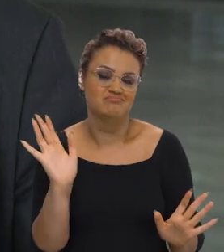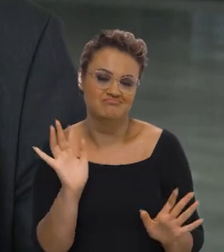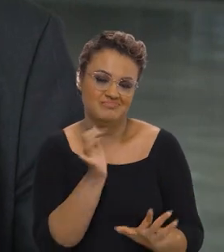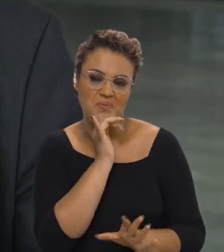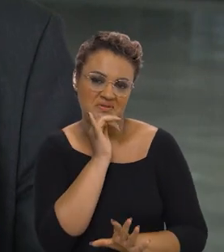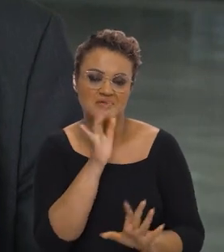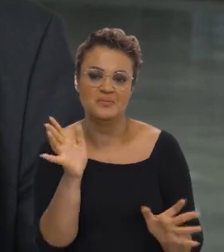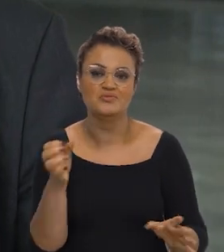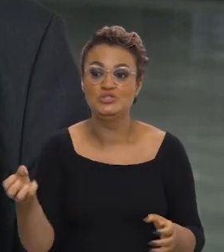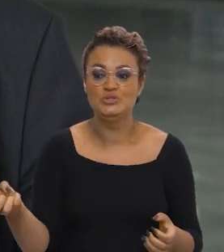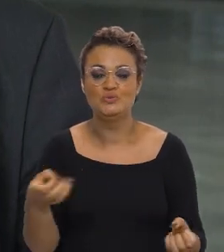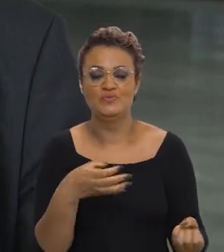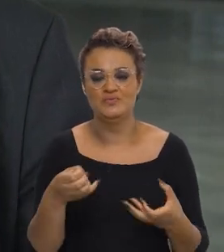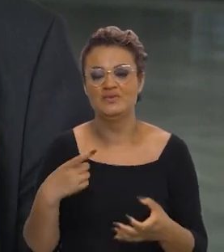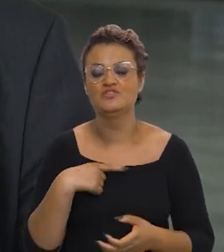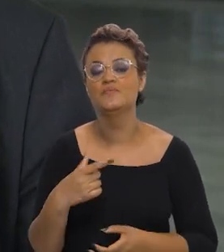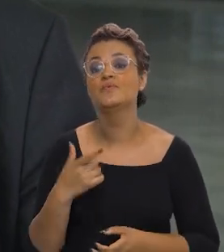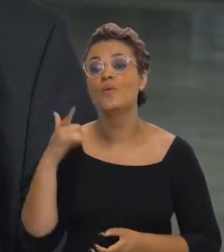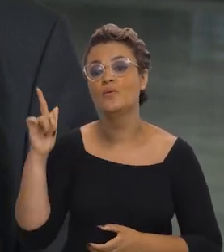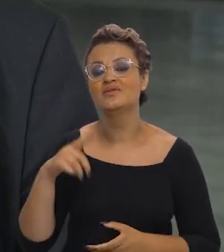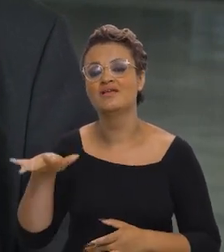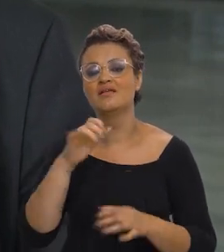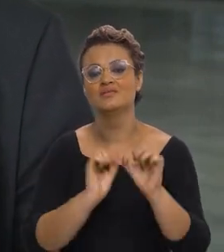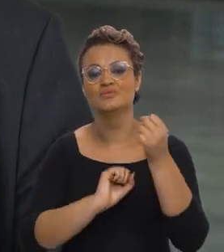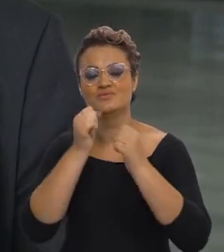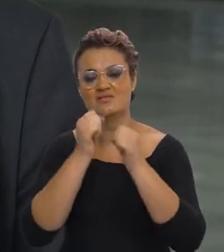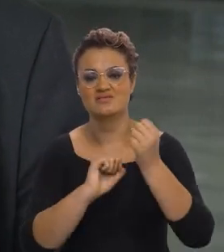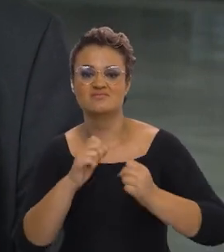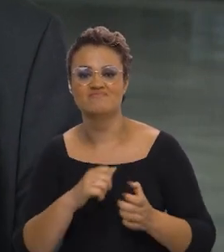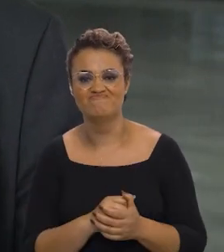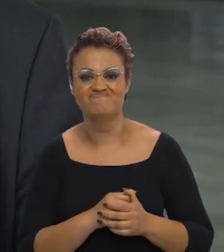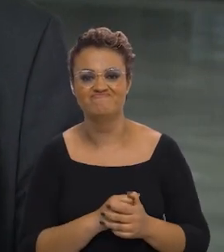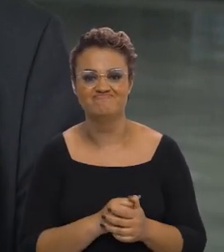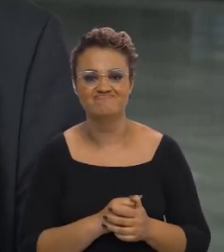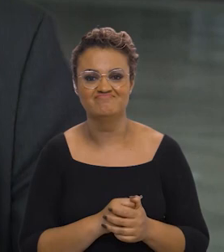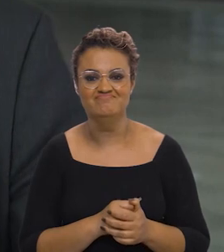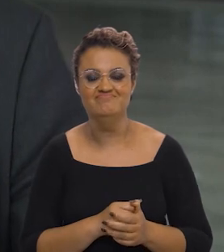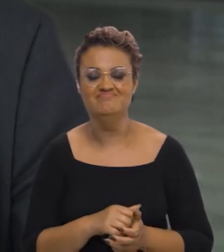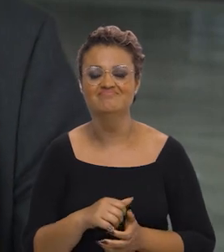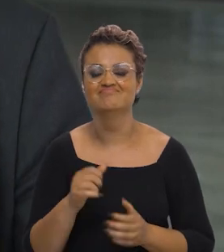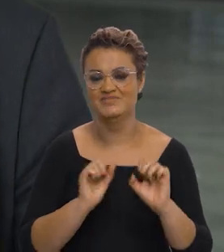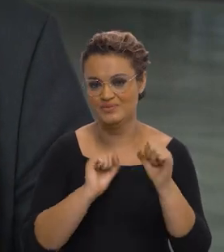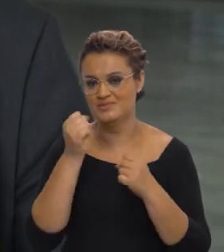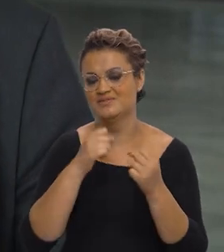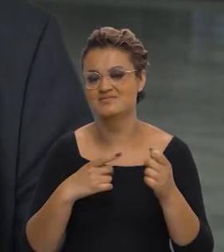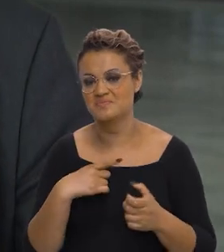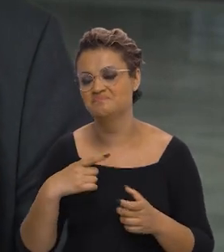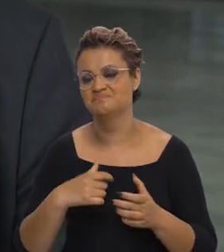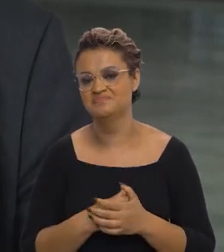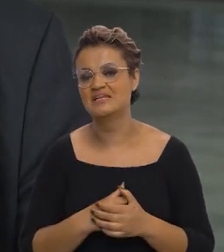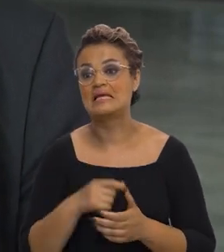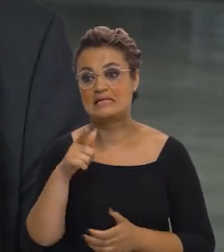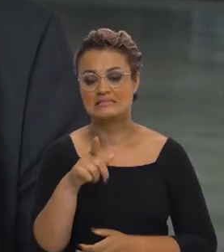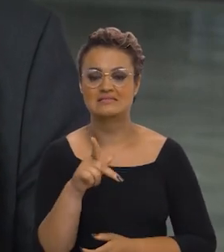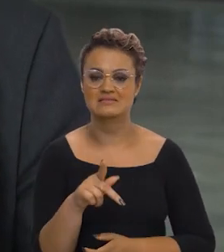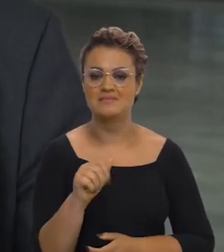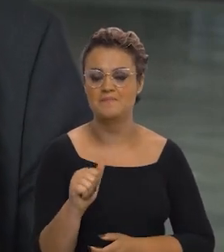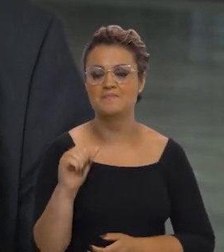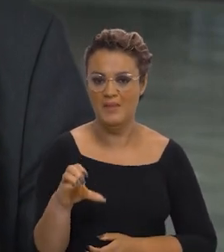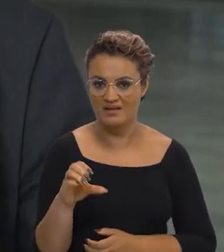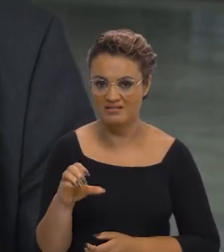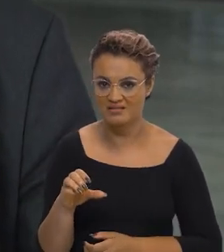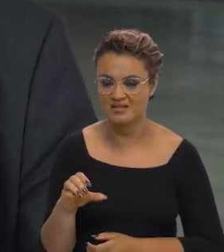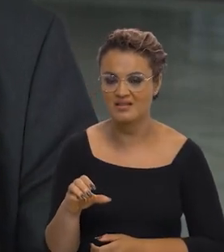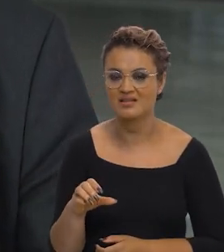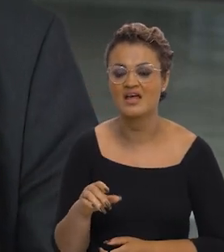exemplos de novidade. E a outra é a industrialização, né? O anel industrialização. Esse PAC